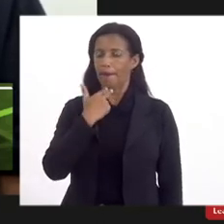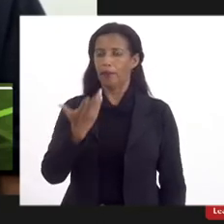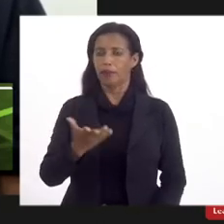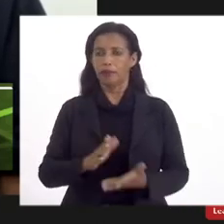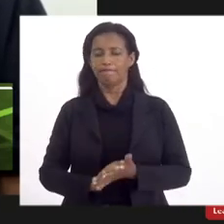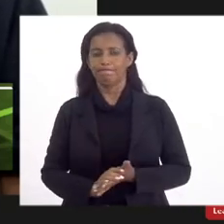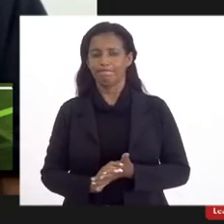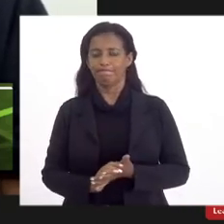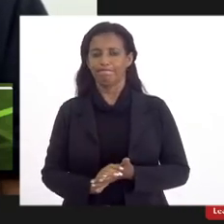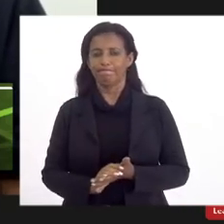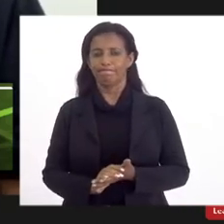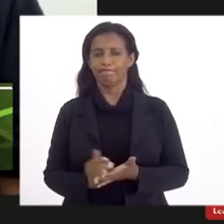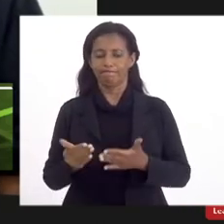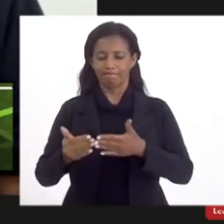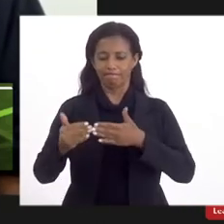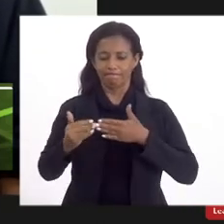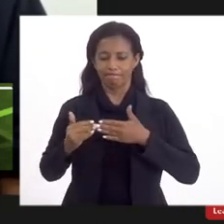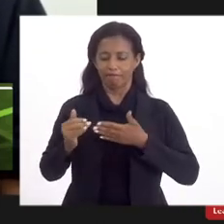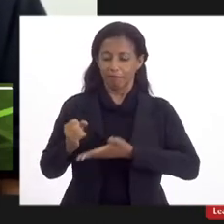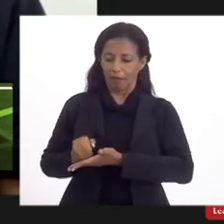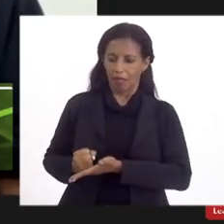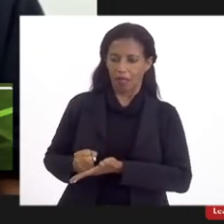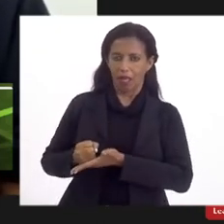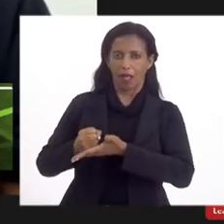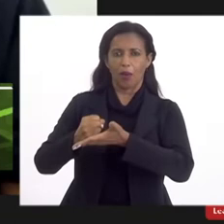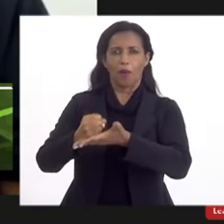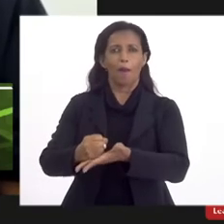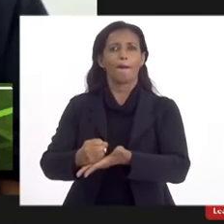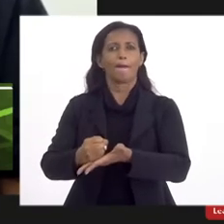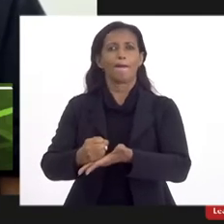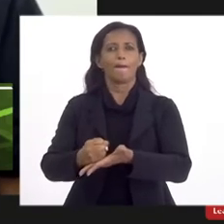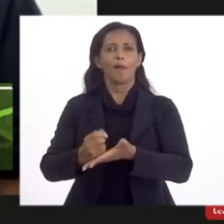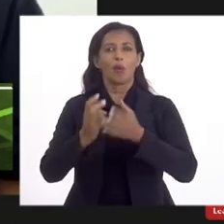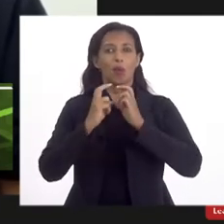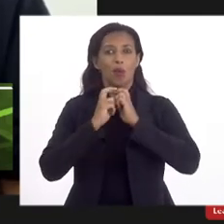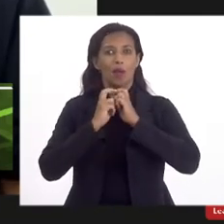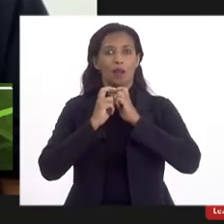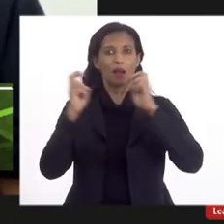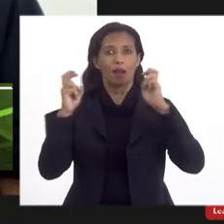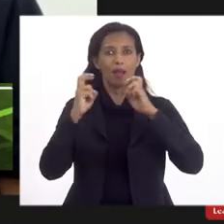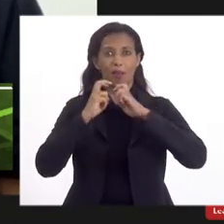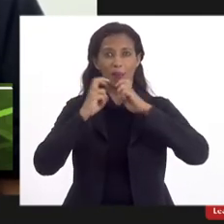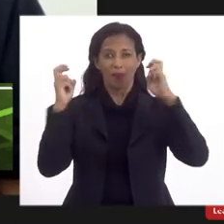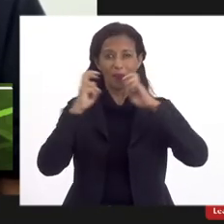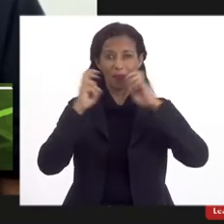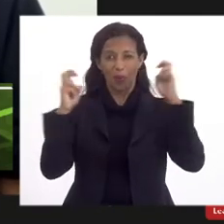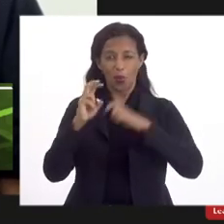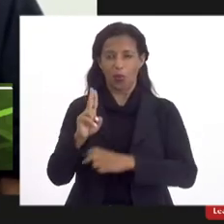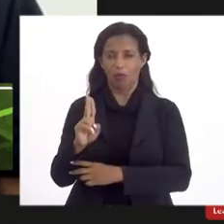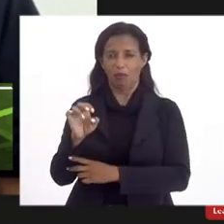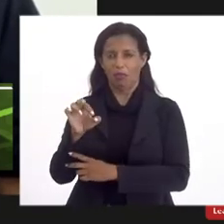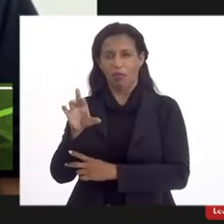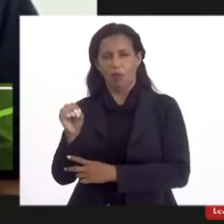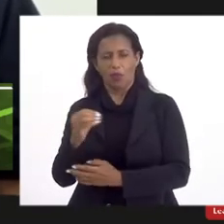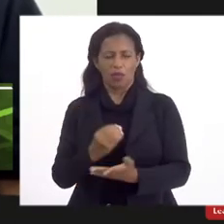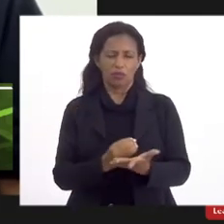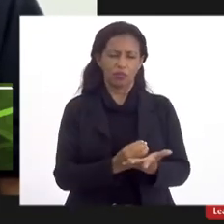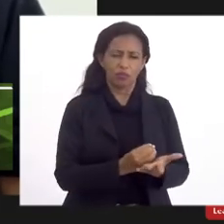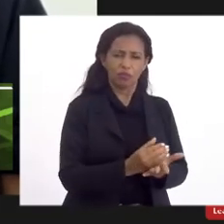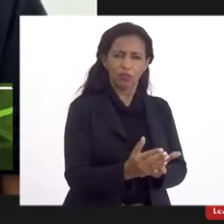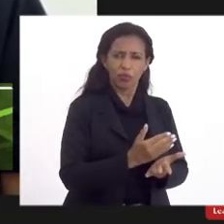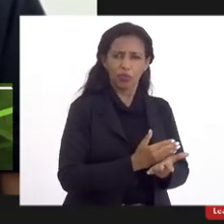apoiar o clamor da base da UESO então foi isso desde o início